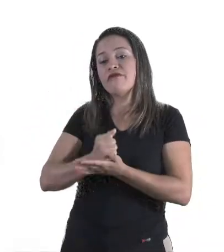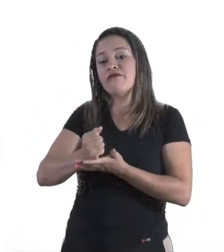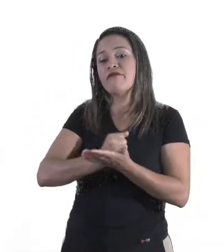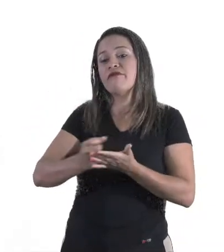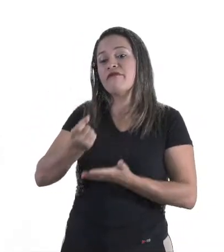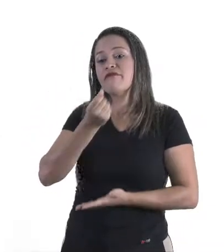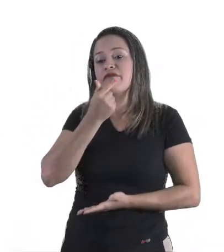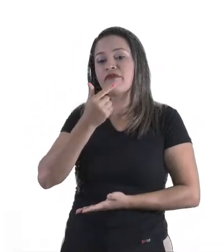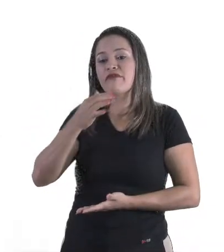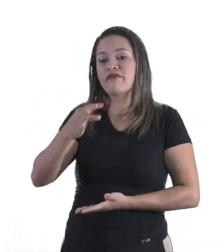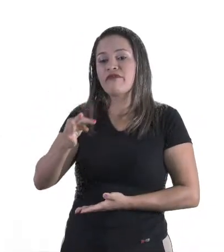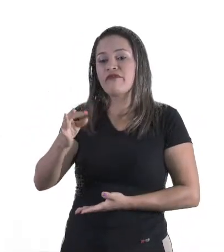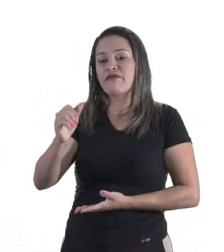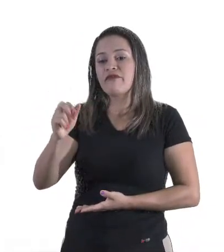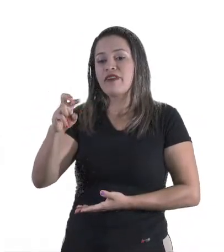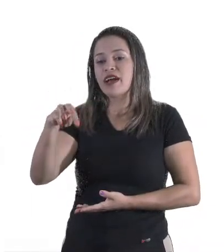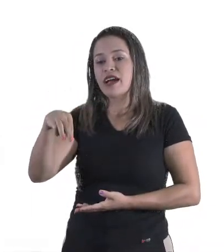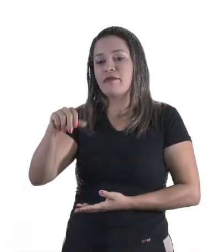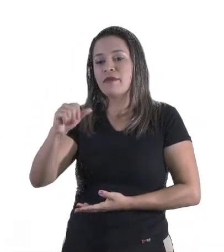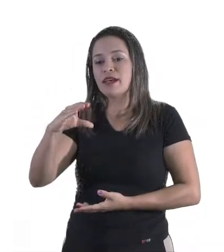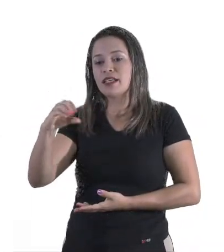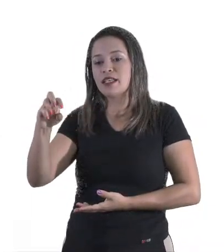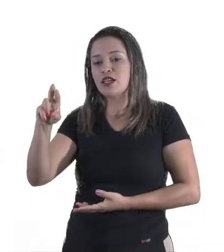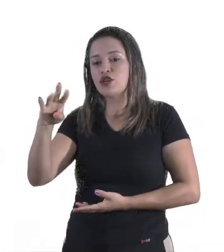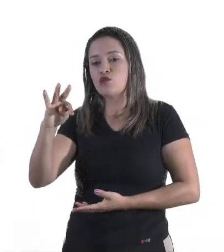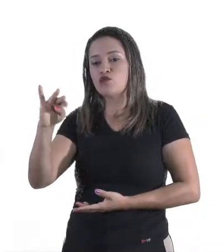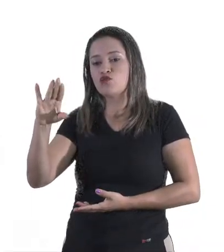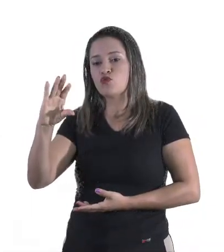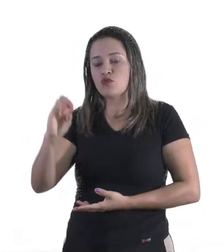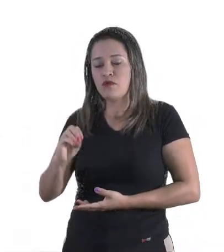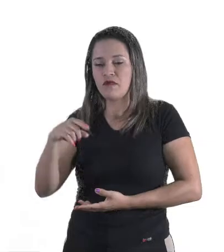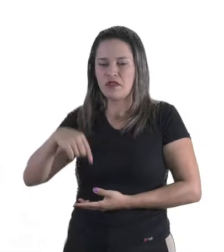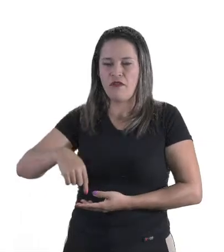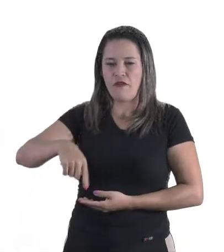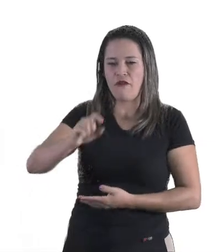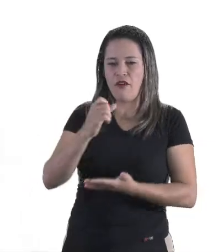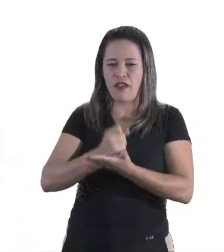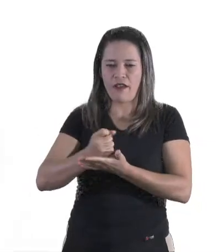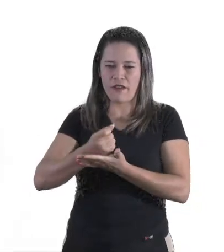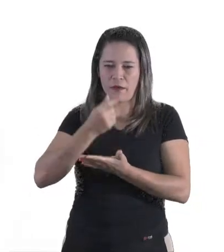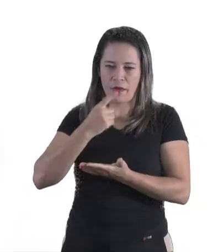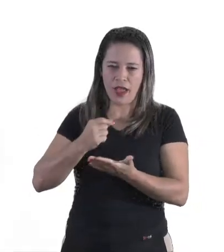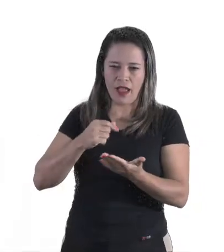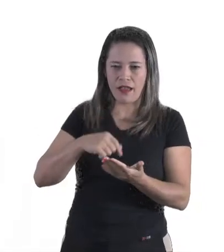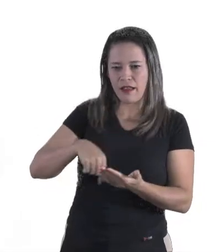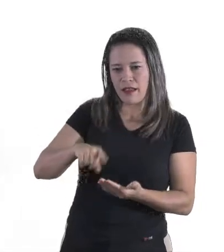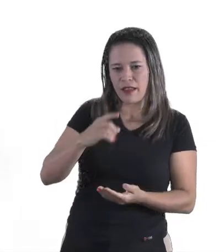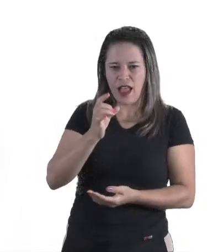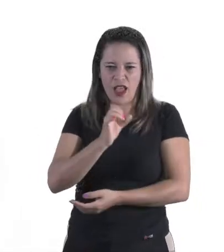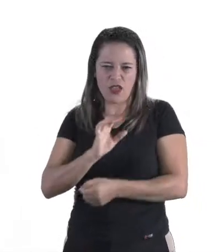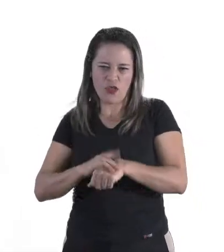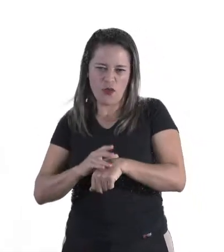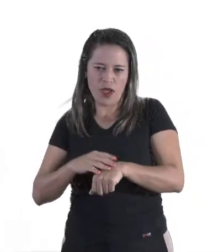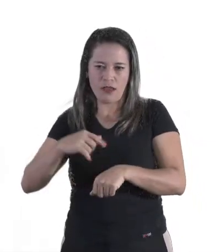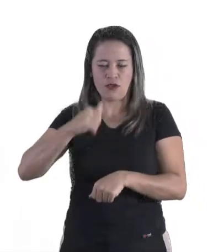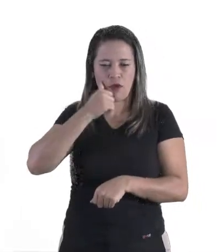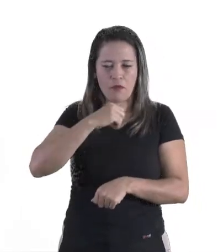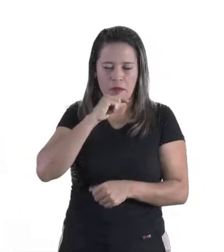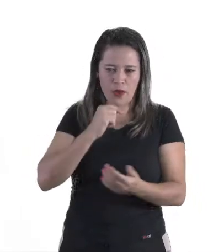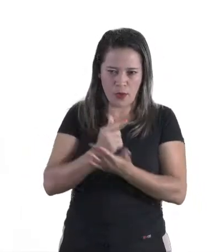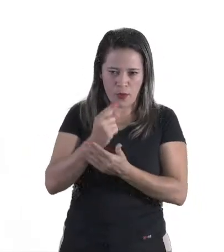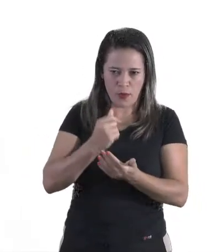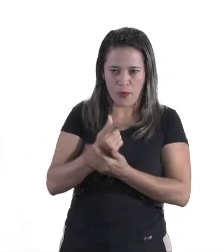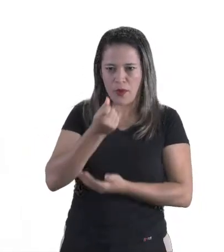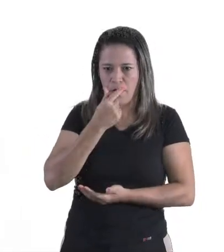Você foi na farmácia quando você ficou doente e sua mãe comprou medicamento lá, não foi? Isso mesmo. O